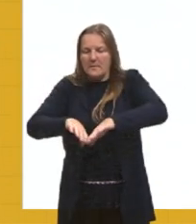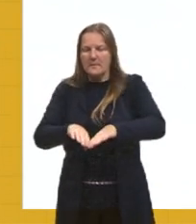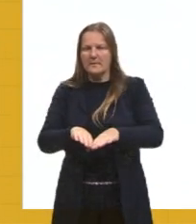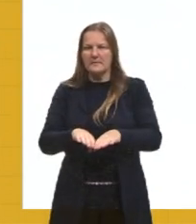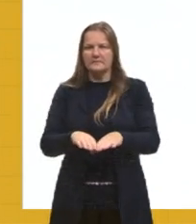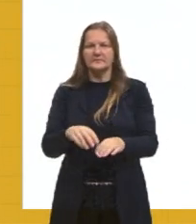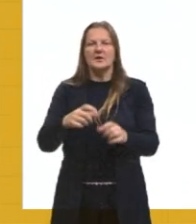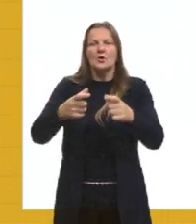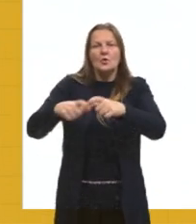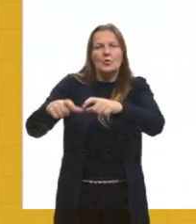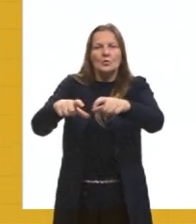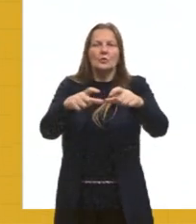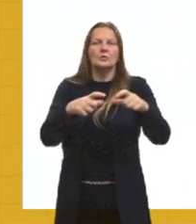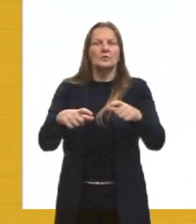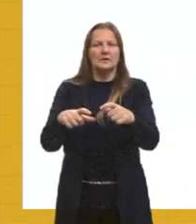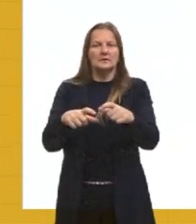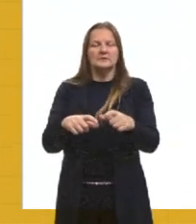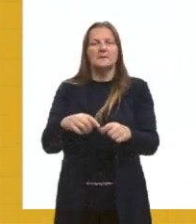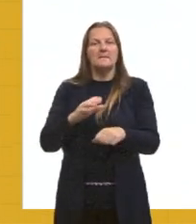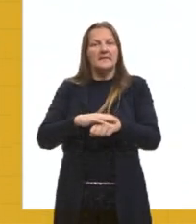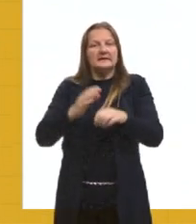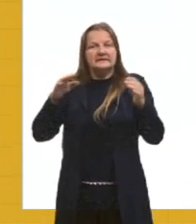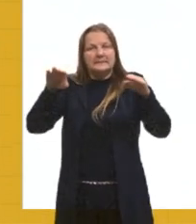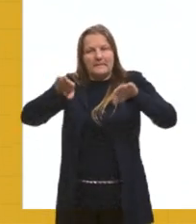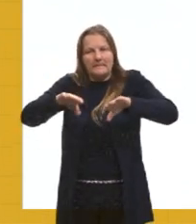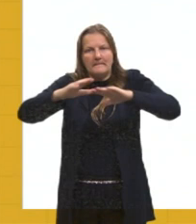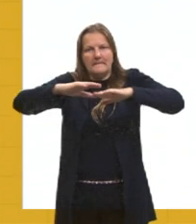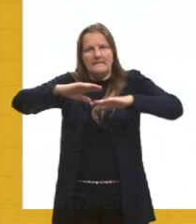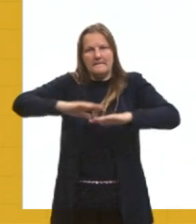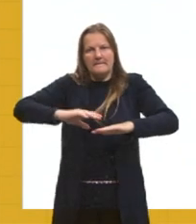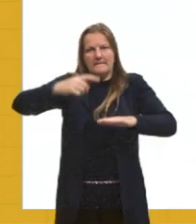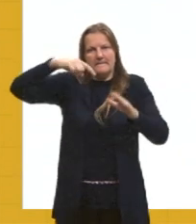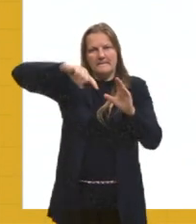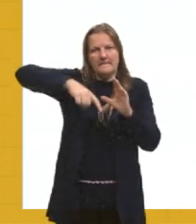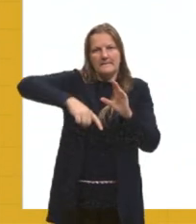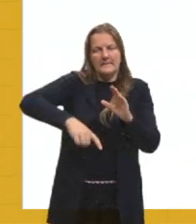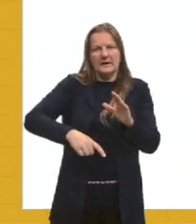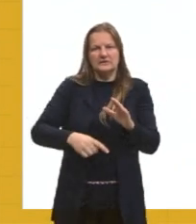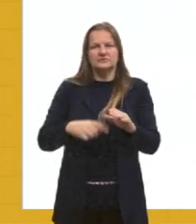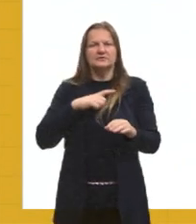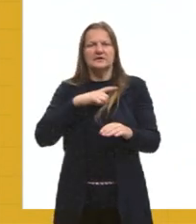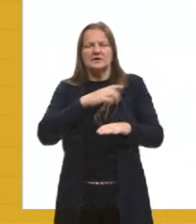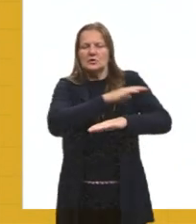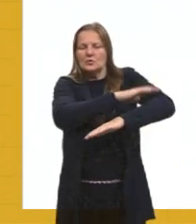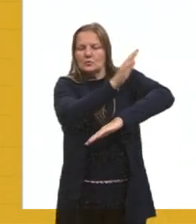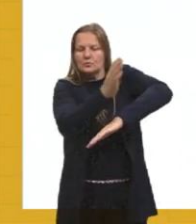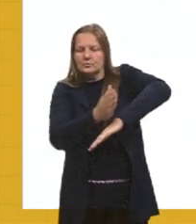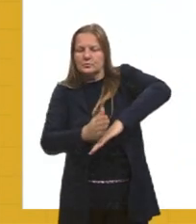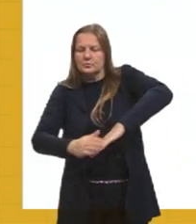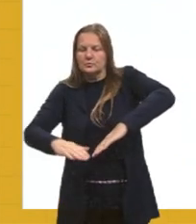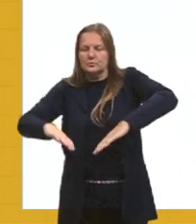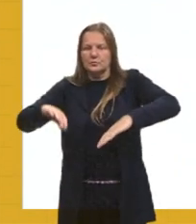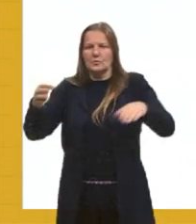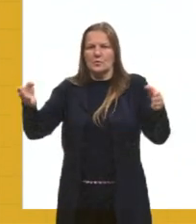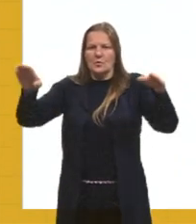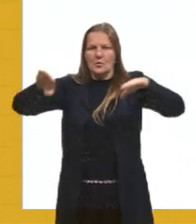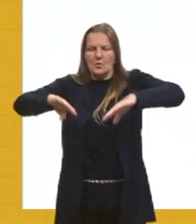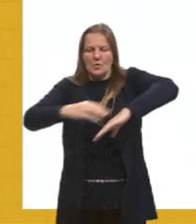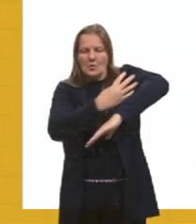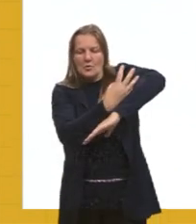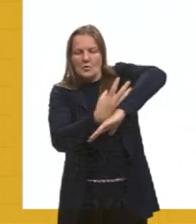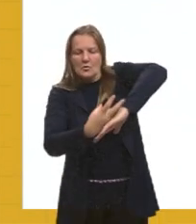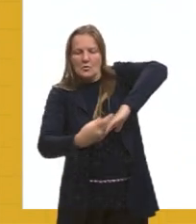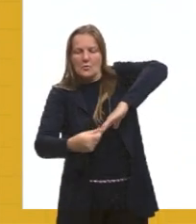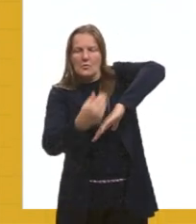são áreas, né? São locais mais baixos, principalmente bacia sedimentar, certo? São locais ali que vão